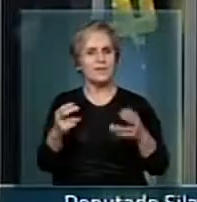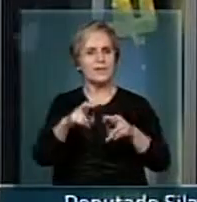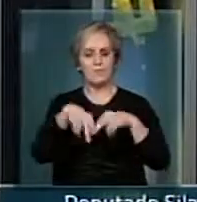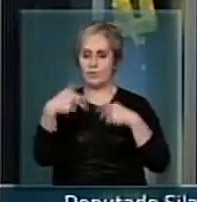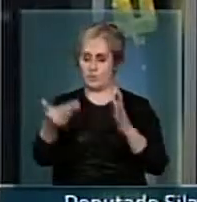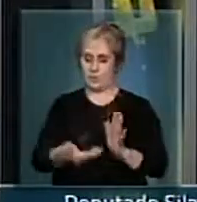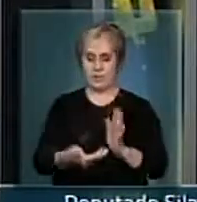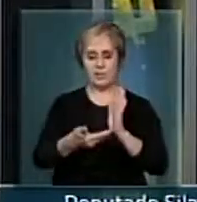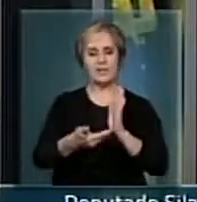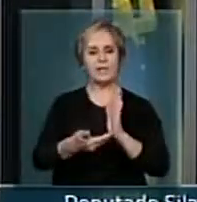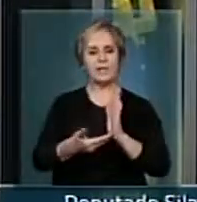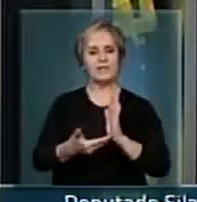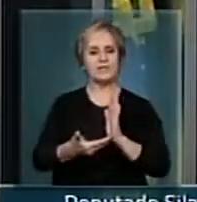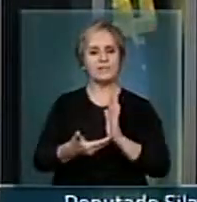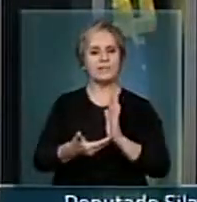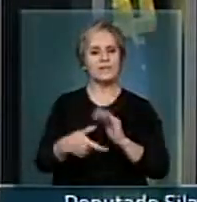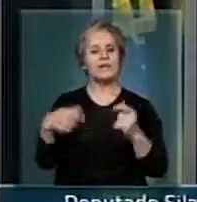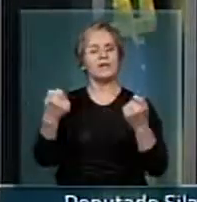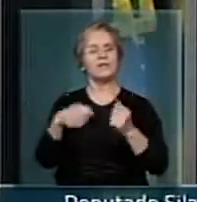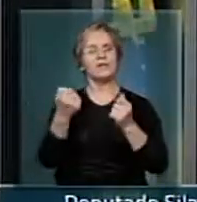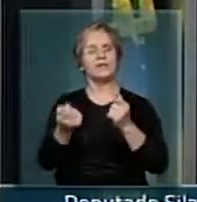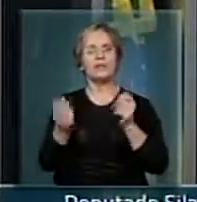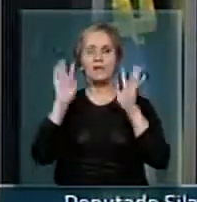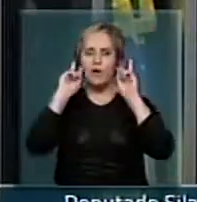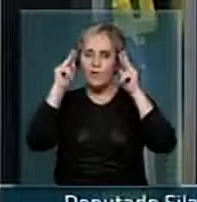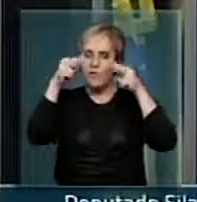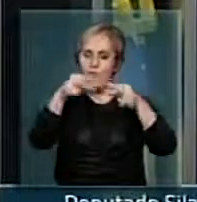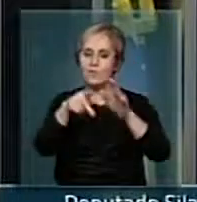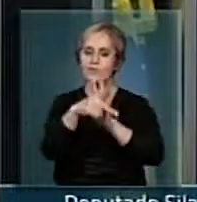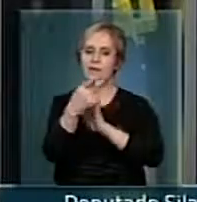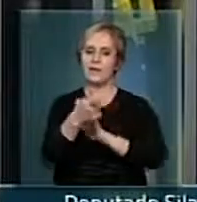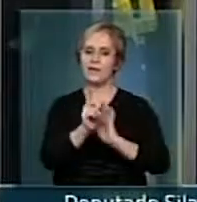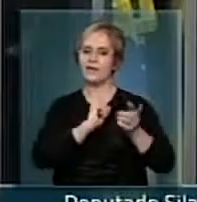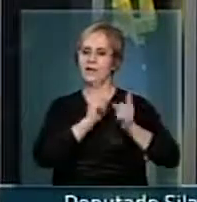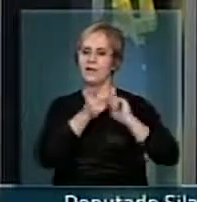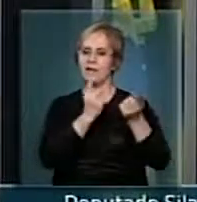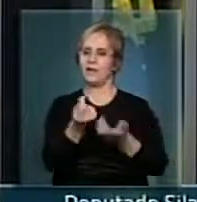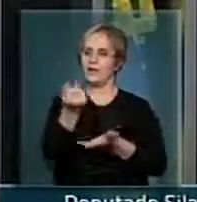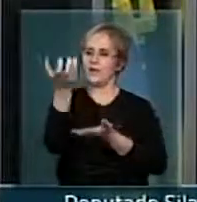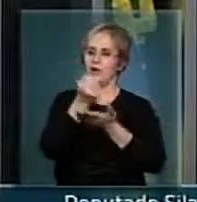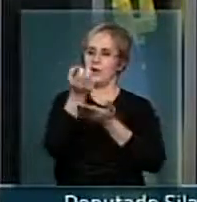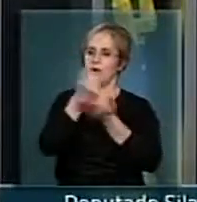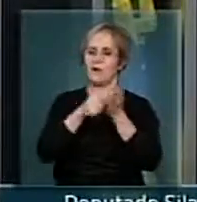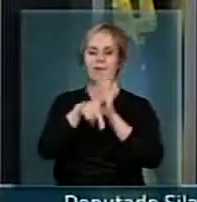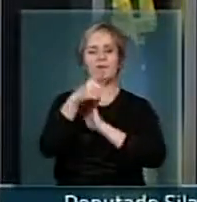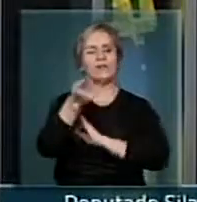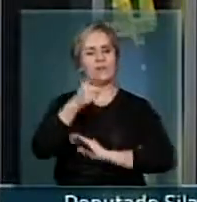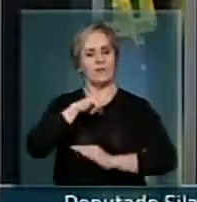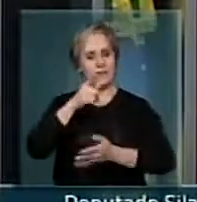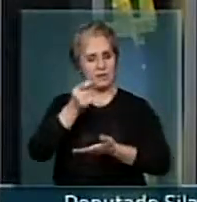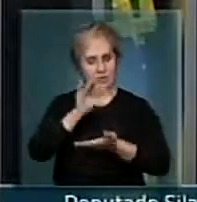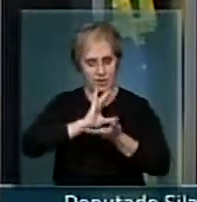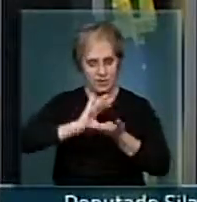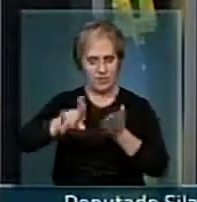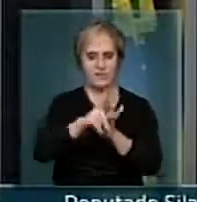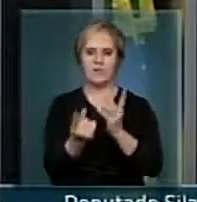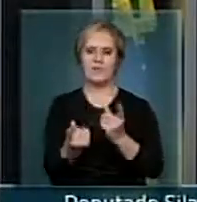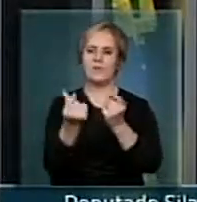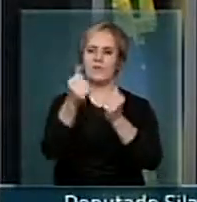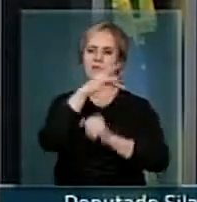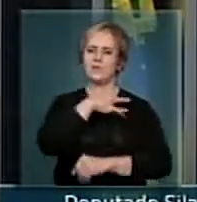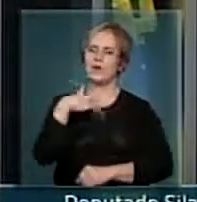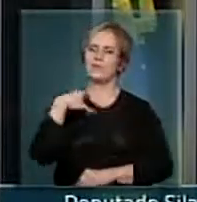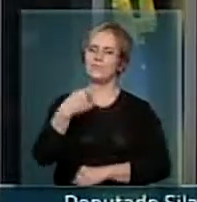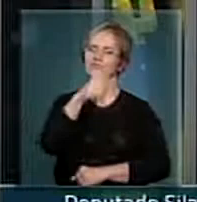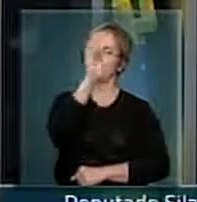esta casa precisa voltar sua atenção para a gestão de recursos que serão dados à saúde pública no